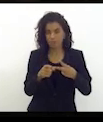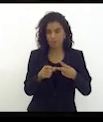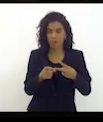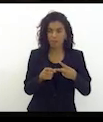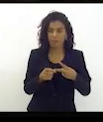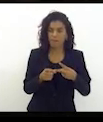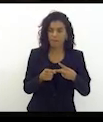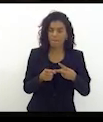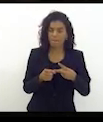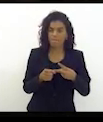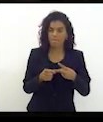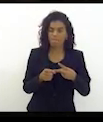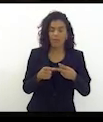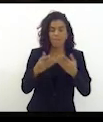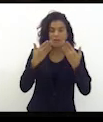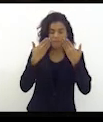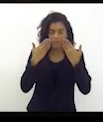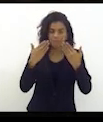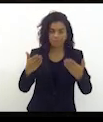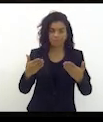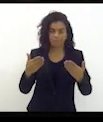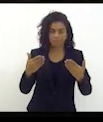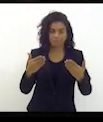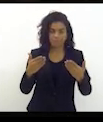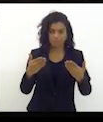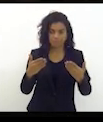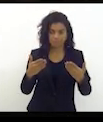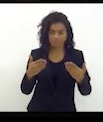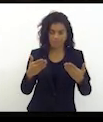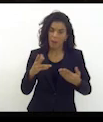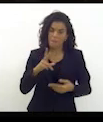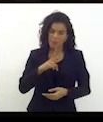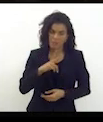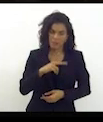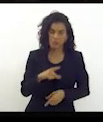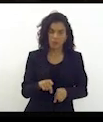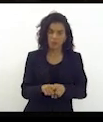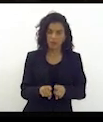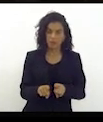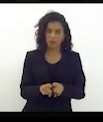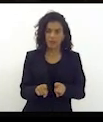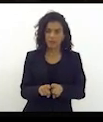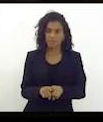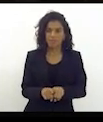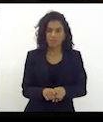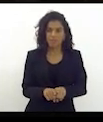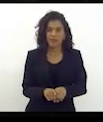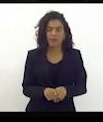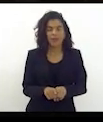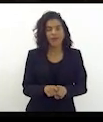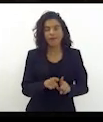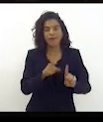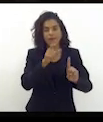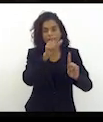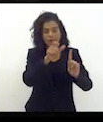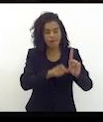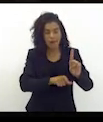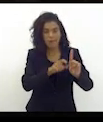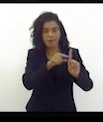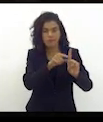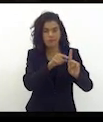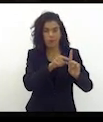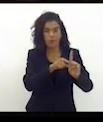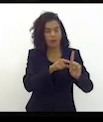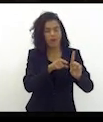e assim é uma manifestação de natureza pessoal, determinada pessoa foi à internet